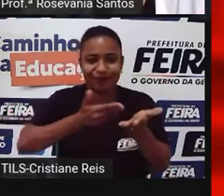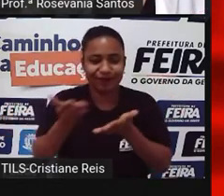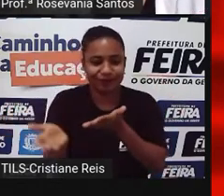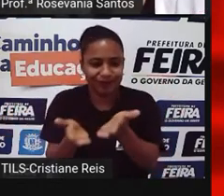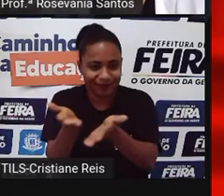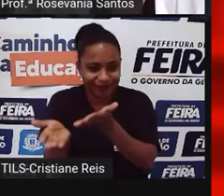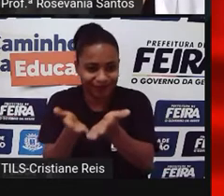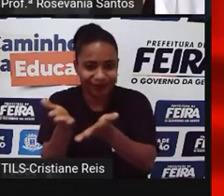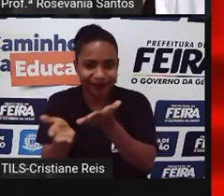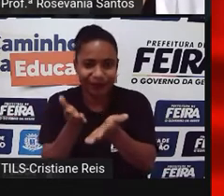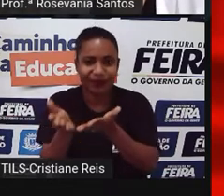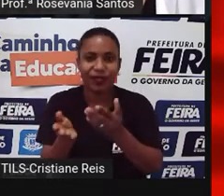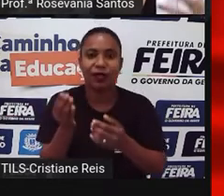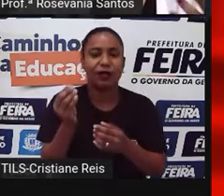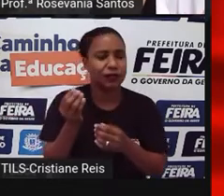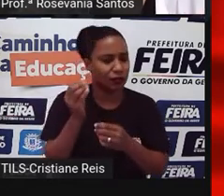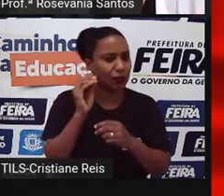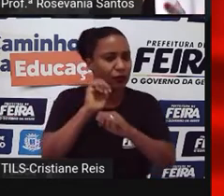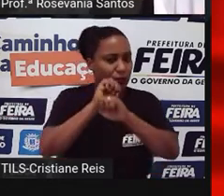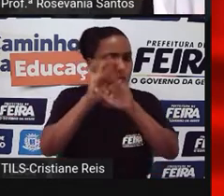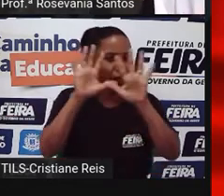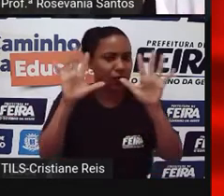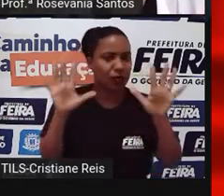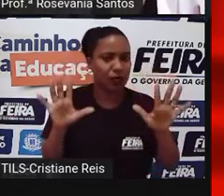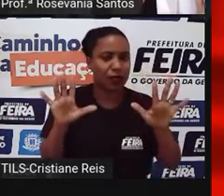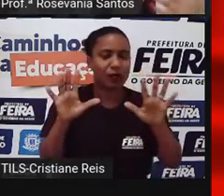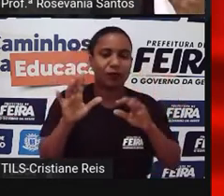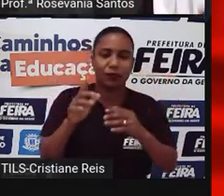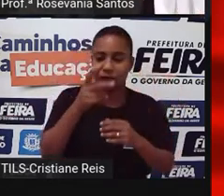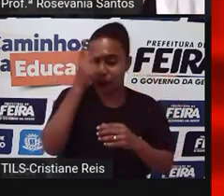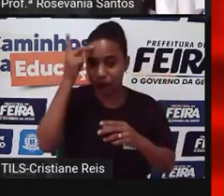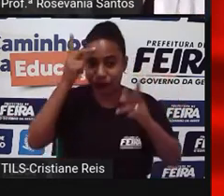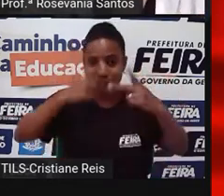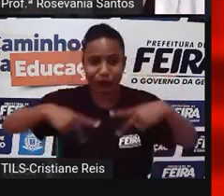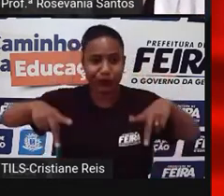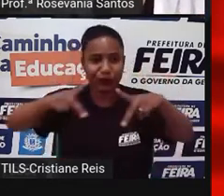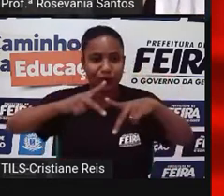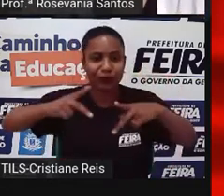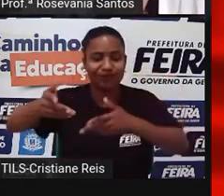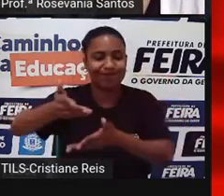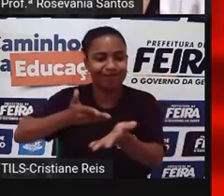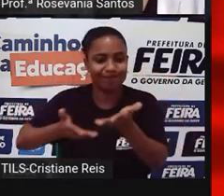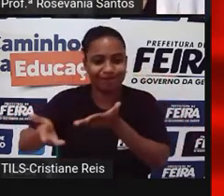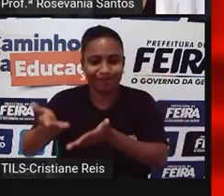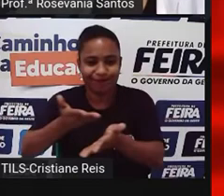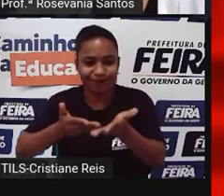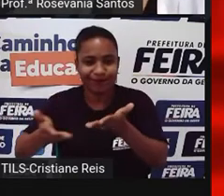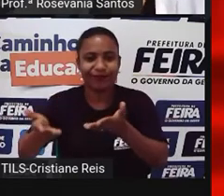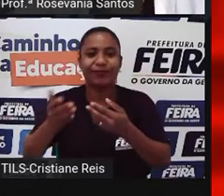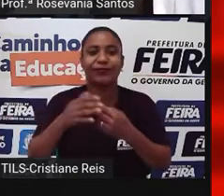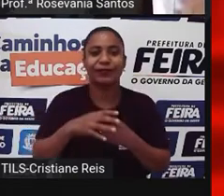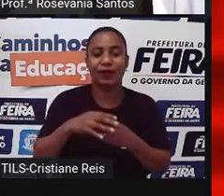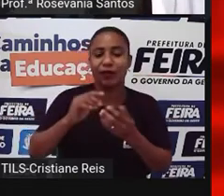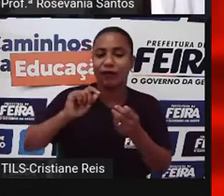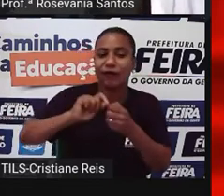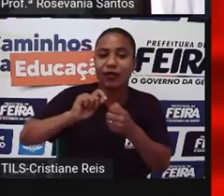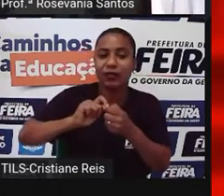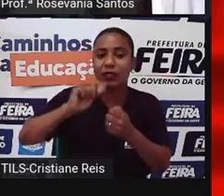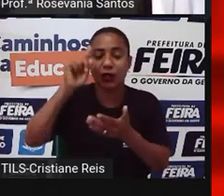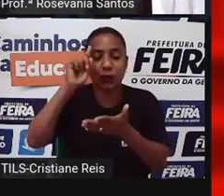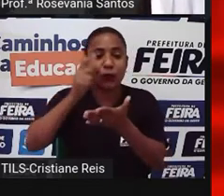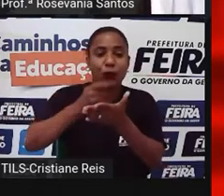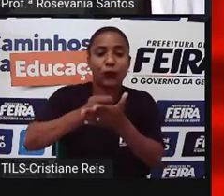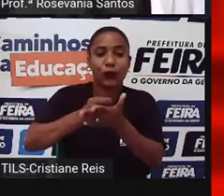de lisura, né, das coisas, do que estava se ocorrendo, mostrando o que realmente estava acontecendo, o que precisava se fazer. E